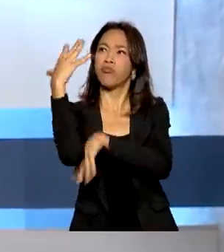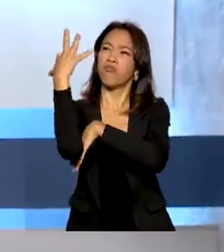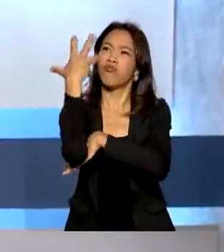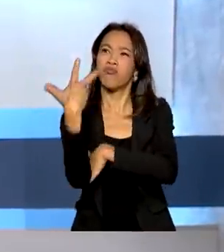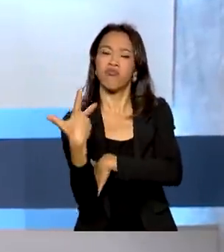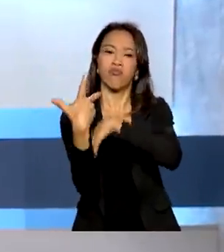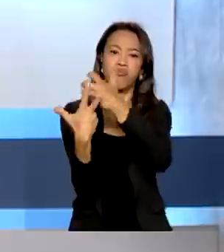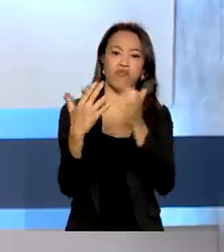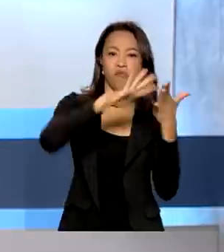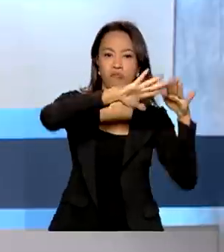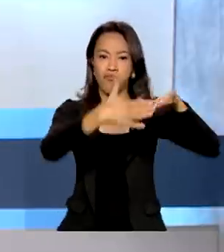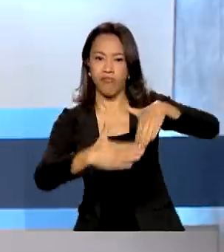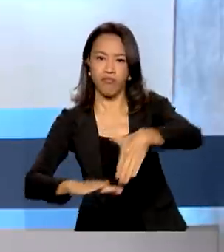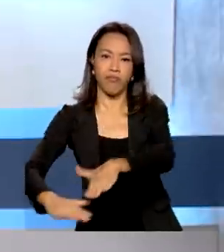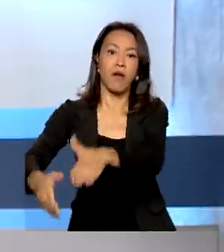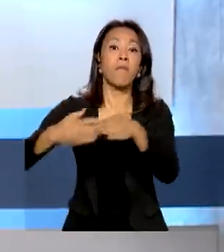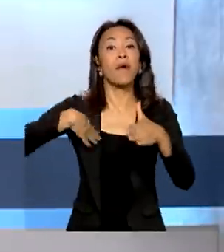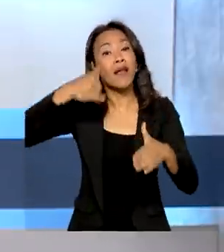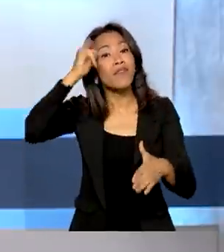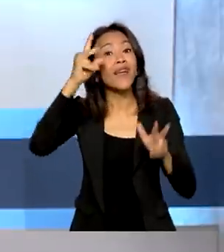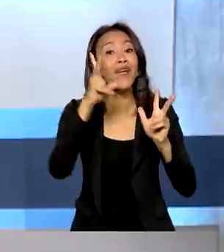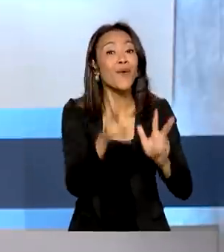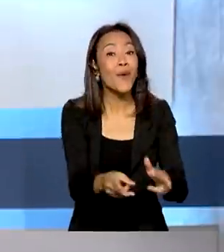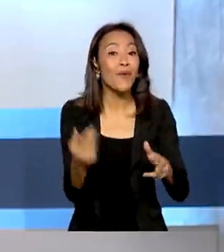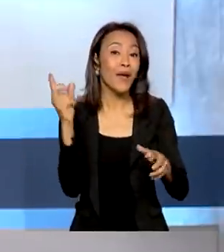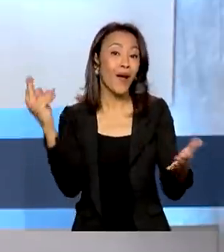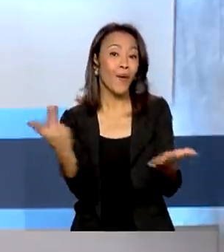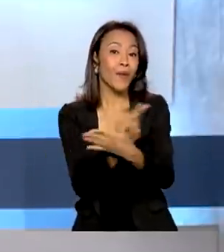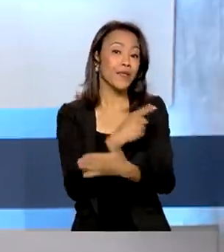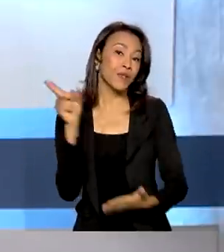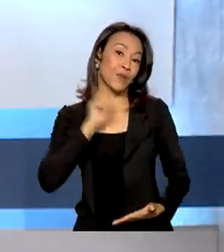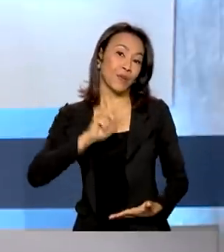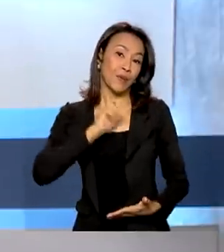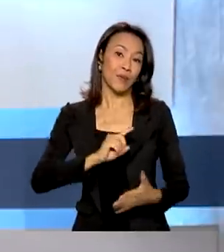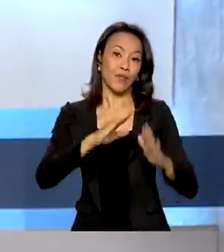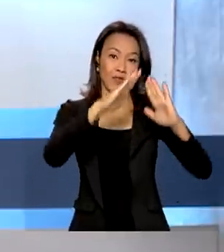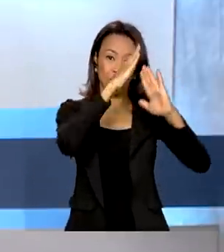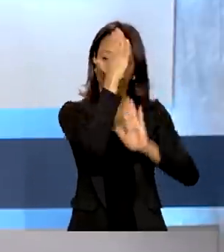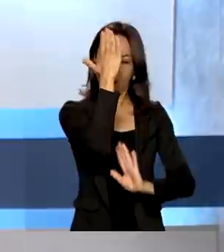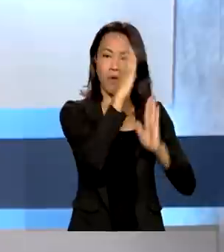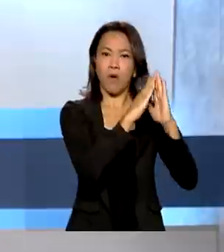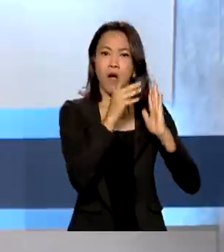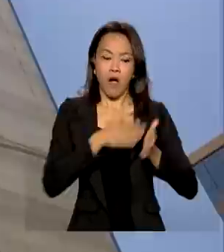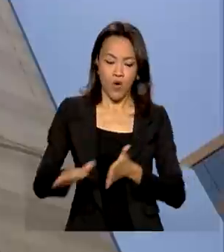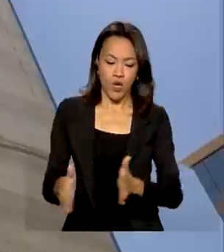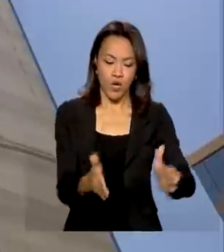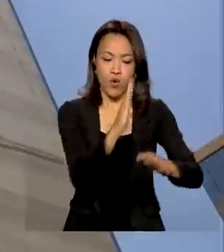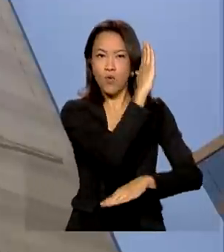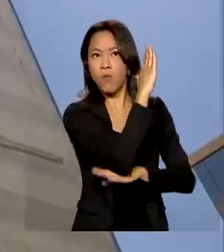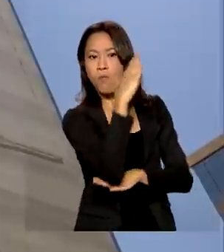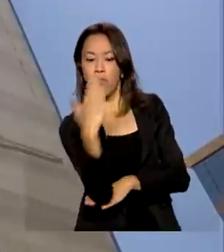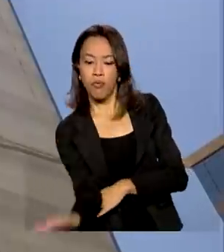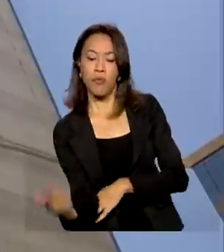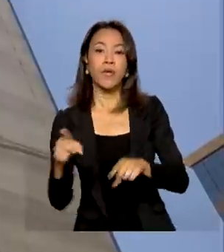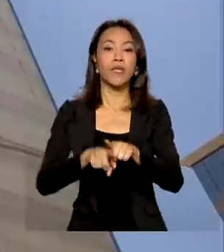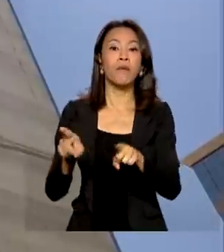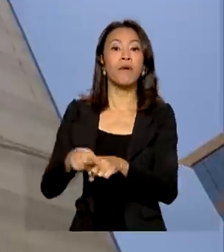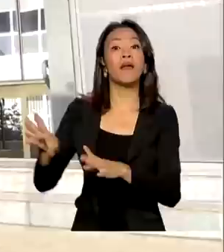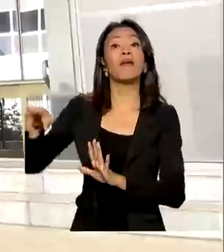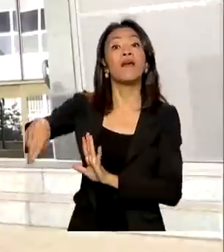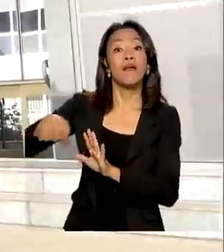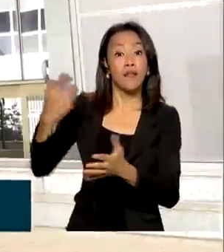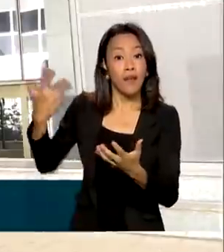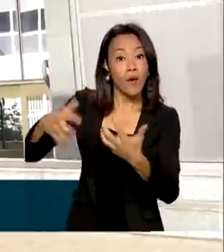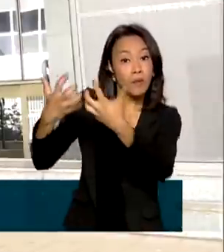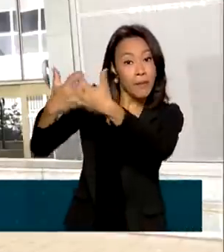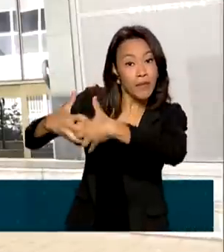pode ajudar a evitar novos acidentes, como o de Capitólio, em Minas Gerais, e Petrópolis, no Rio de Janeiro. O Ministério da Educação, por